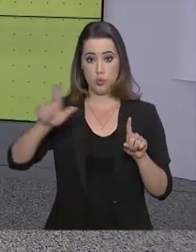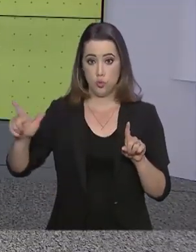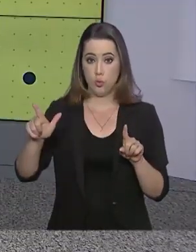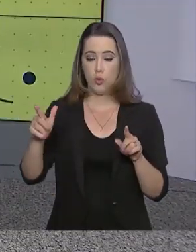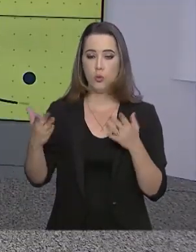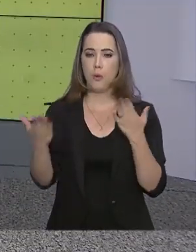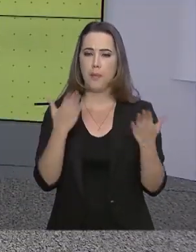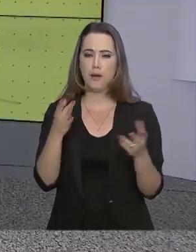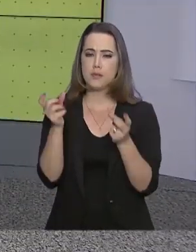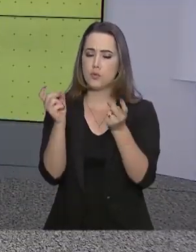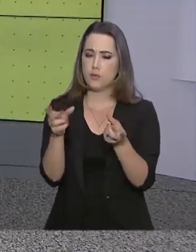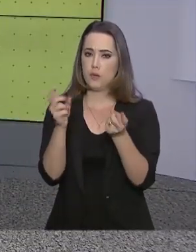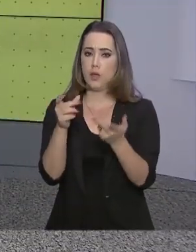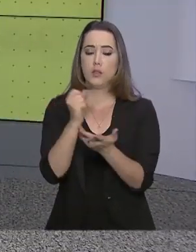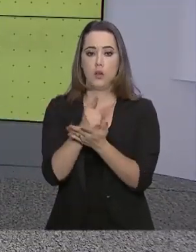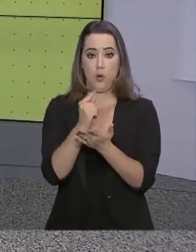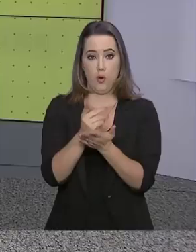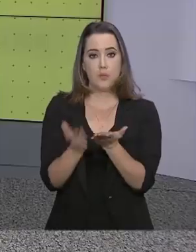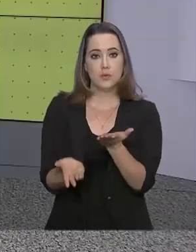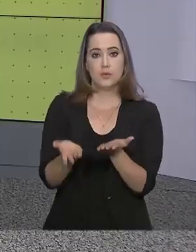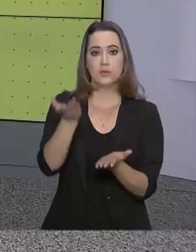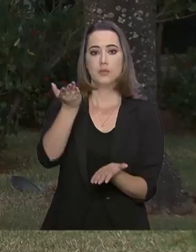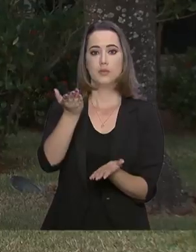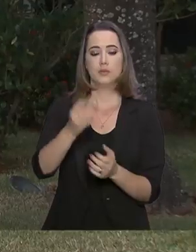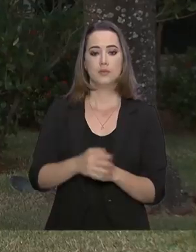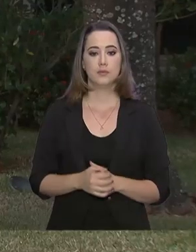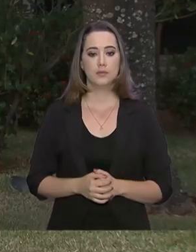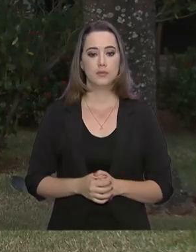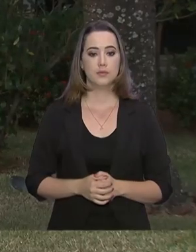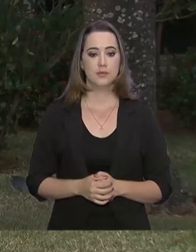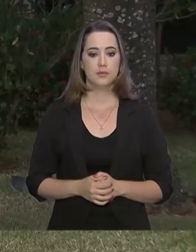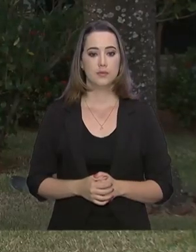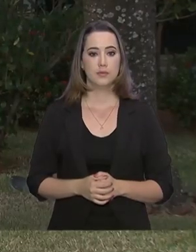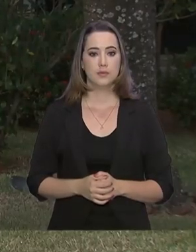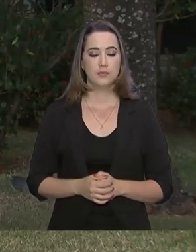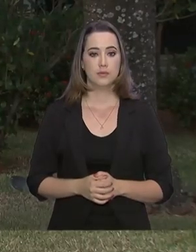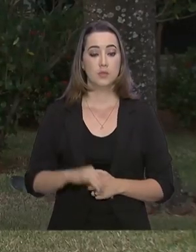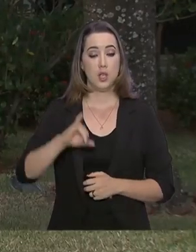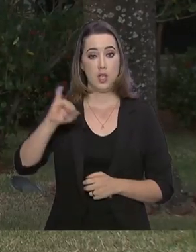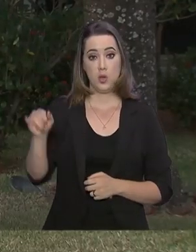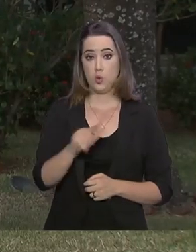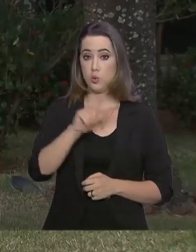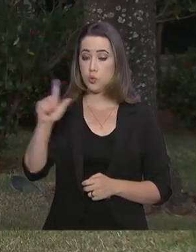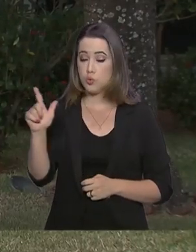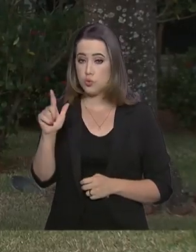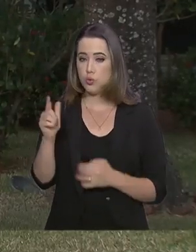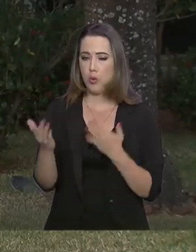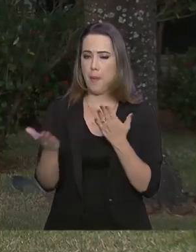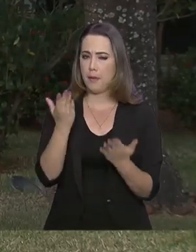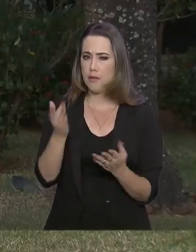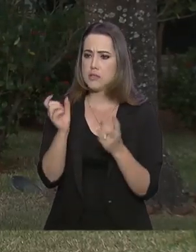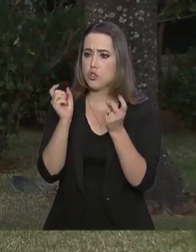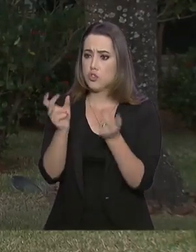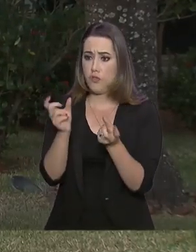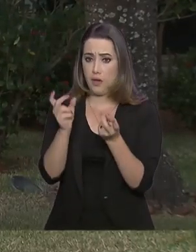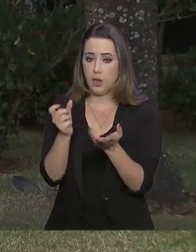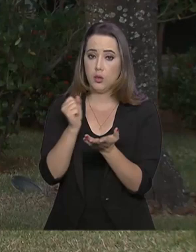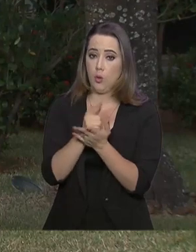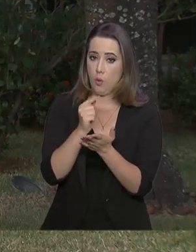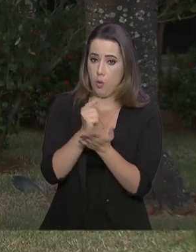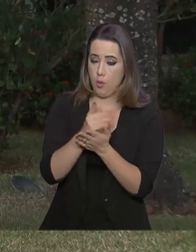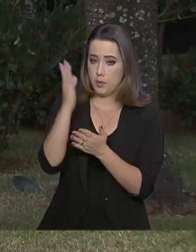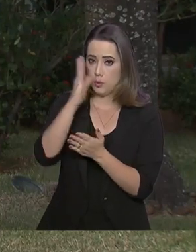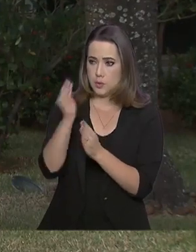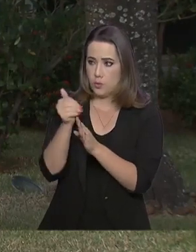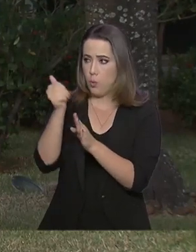brasileira registrou superávit. Em julho, a balança comercial brasileira registrou superávit de